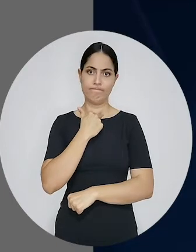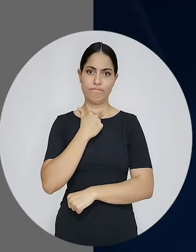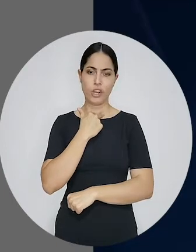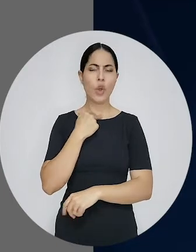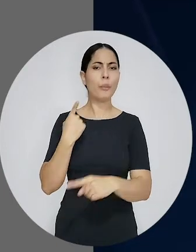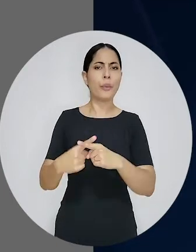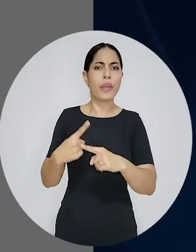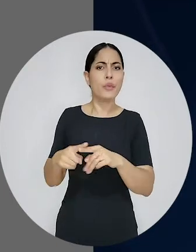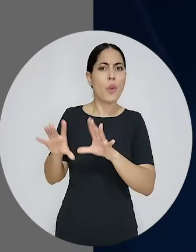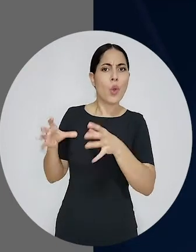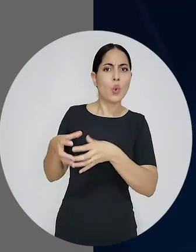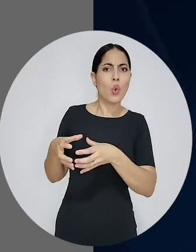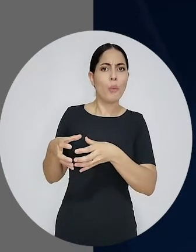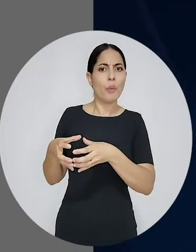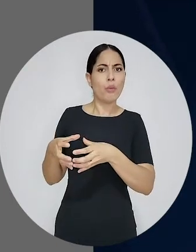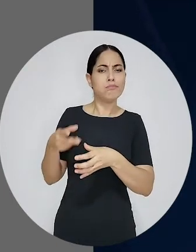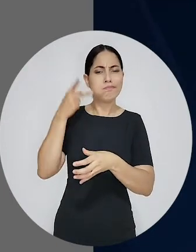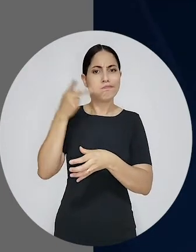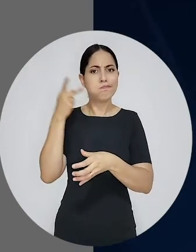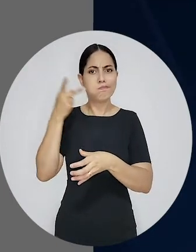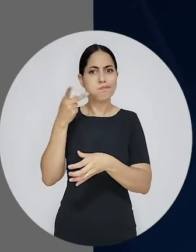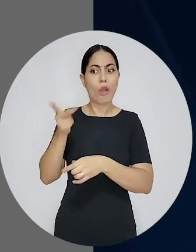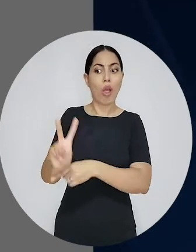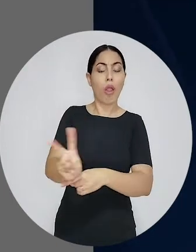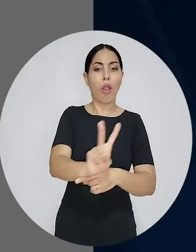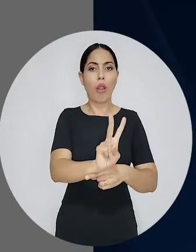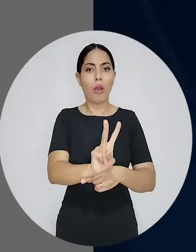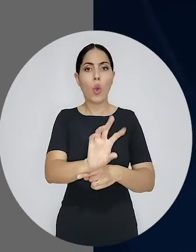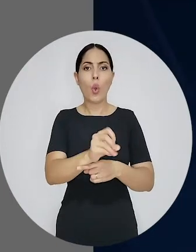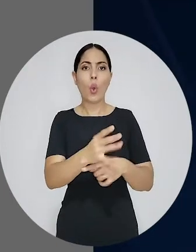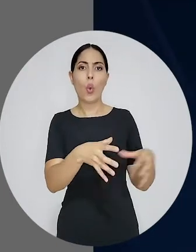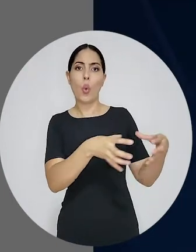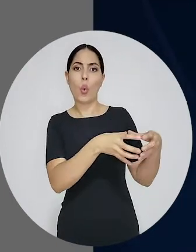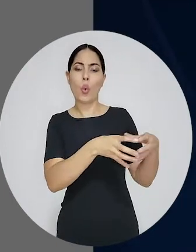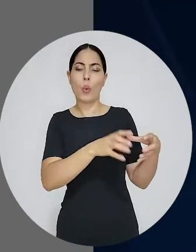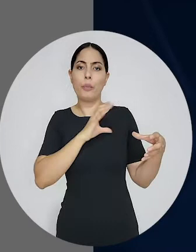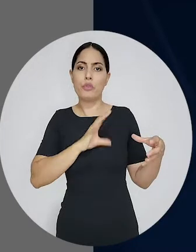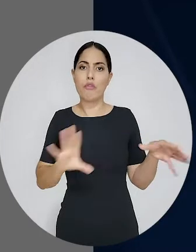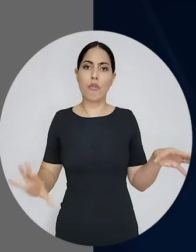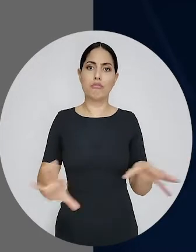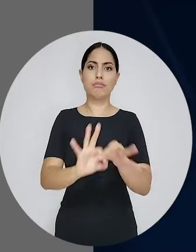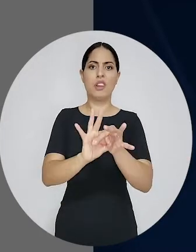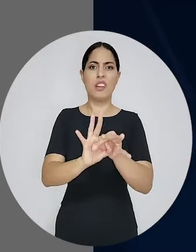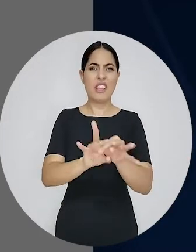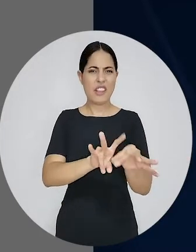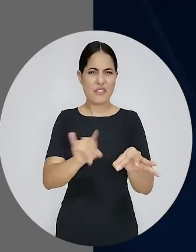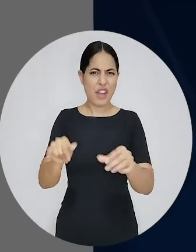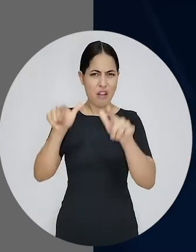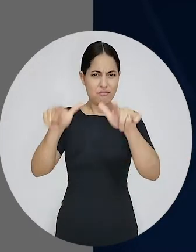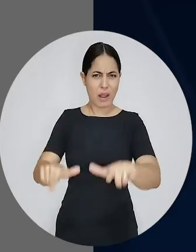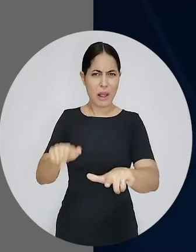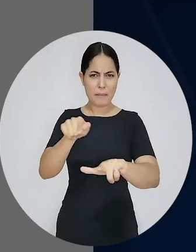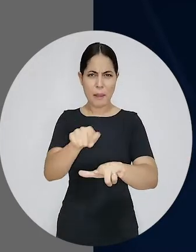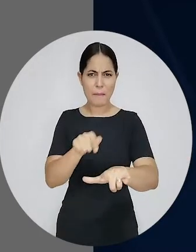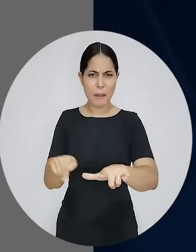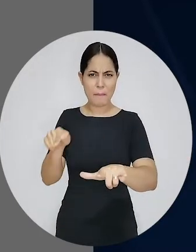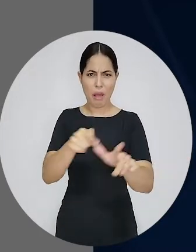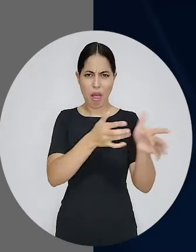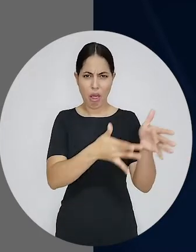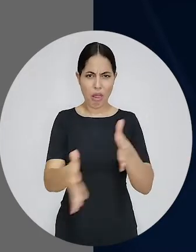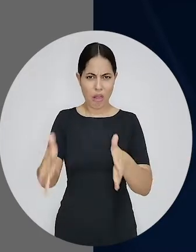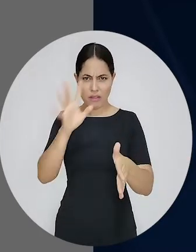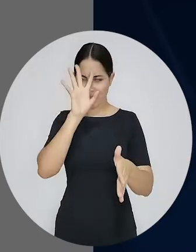plantão nem grupos civis ou militares ligados a ele que determinarão a integridade do processo